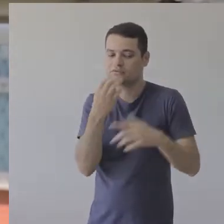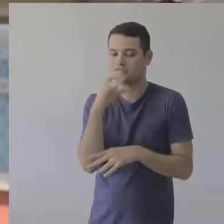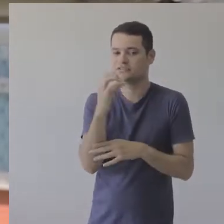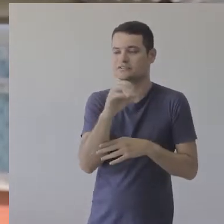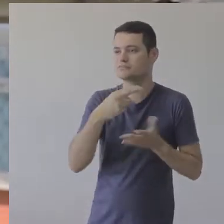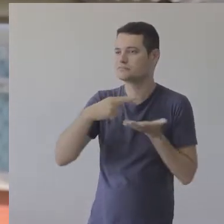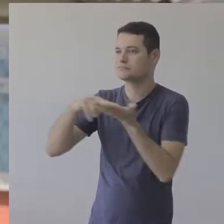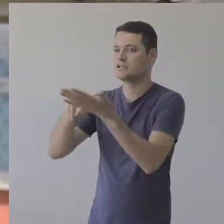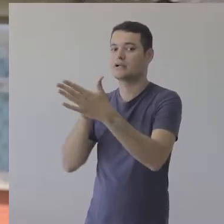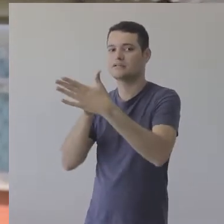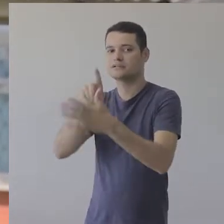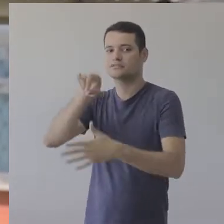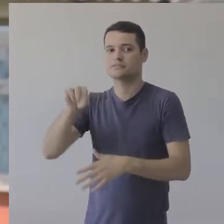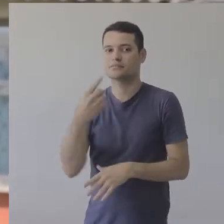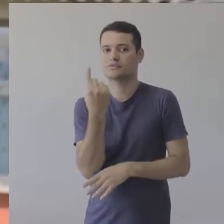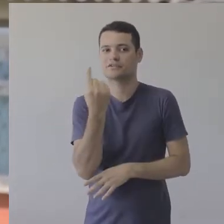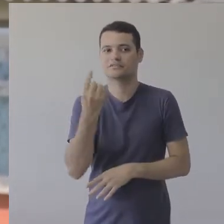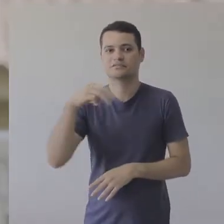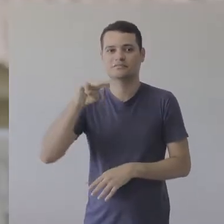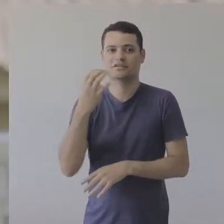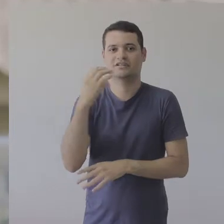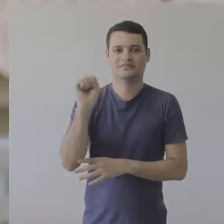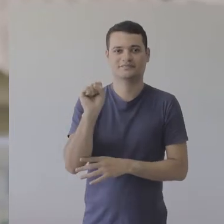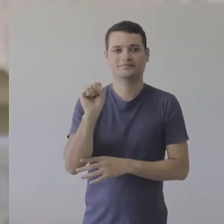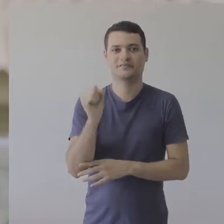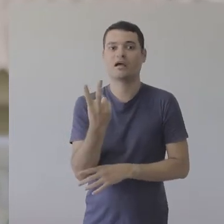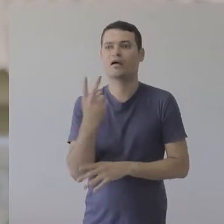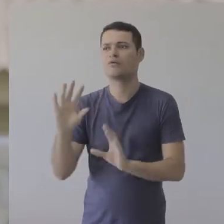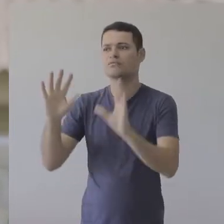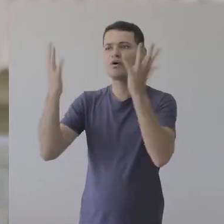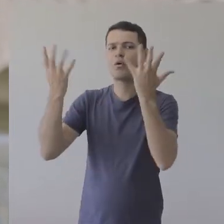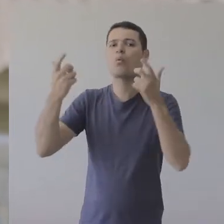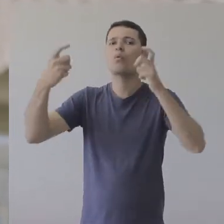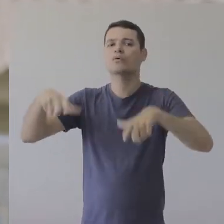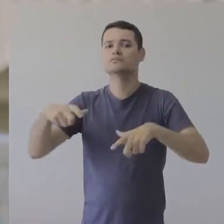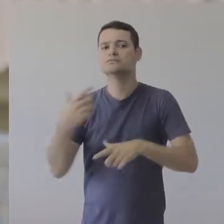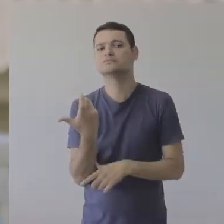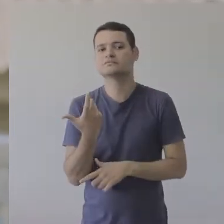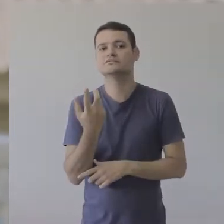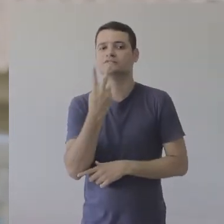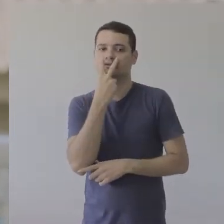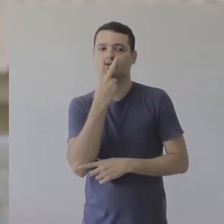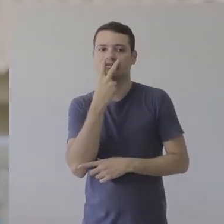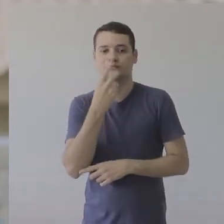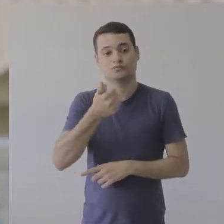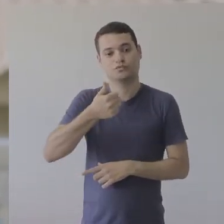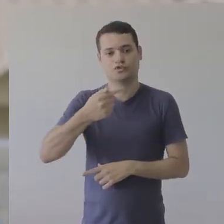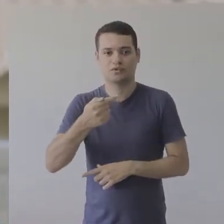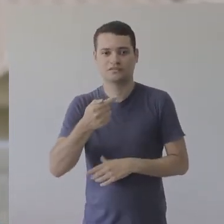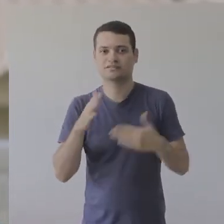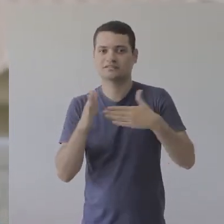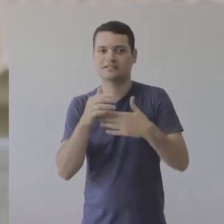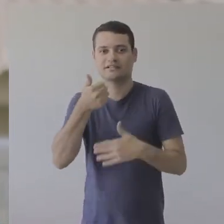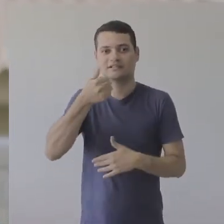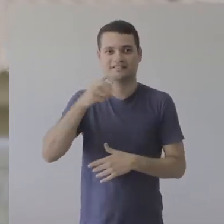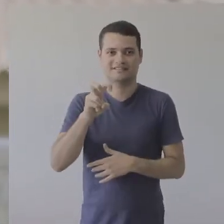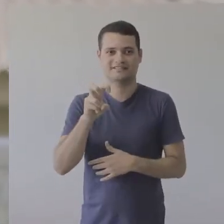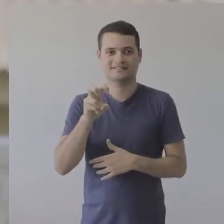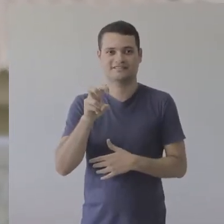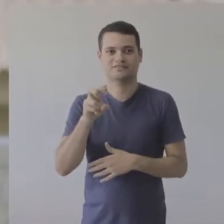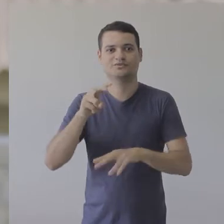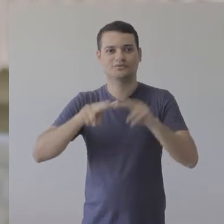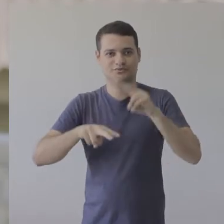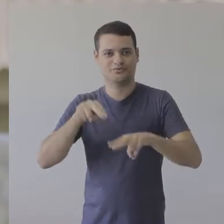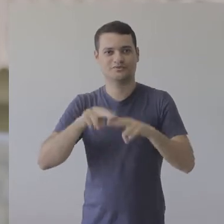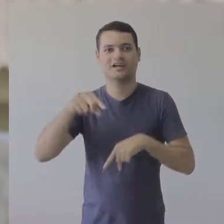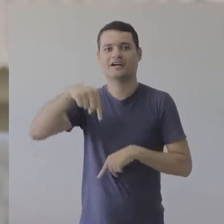1º de março para submeter os resumos. O evento acontece em Vitória, do dia 12 até o dia 15 de junho, pela primeira vez no